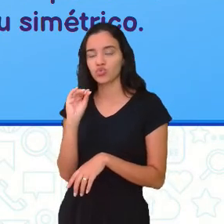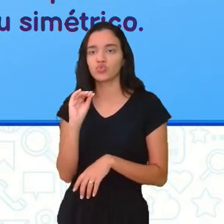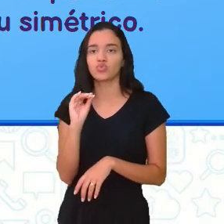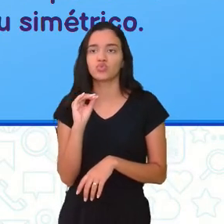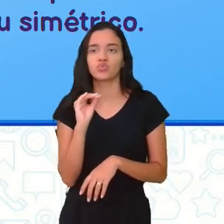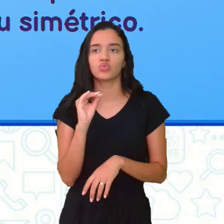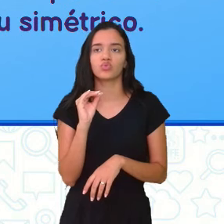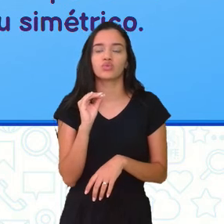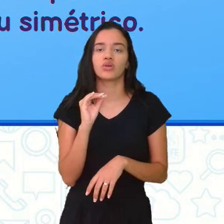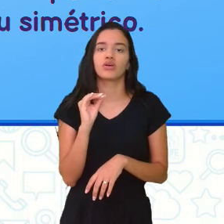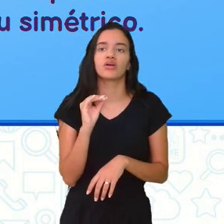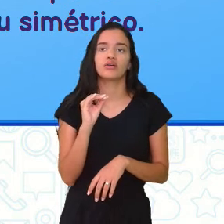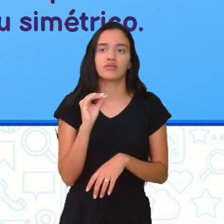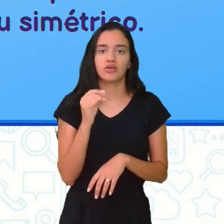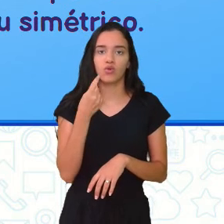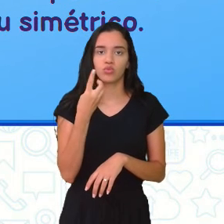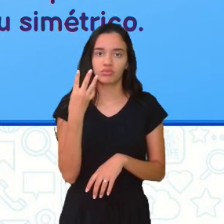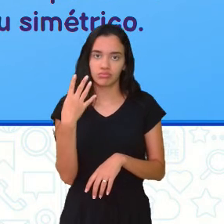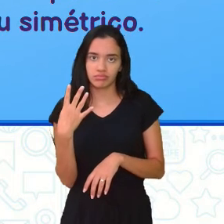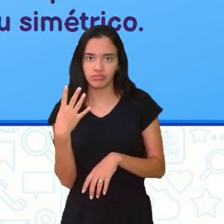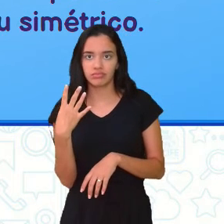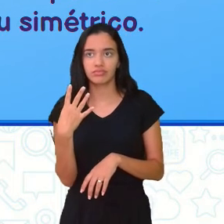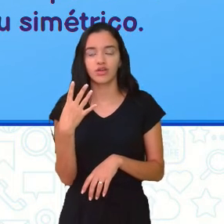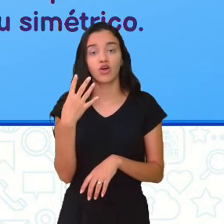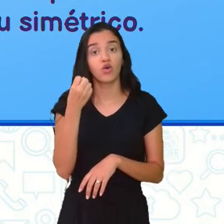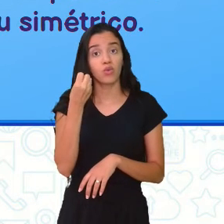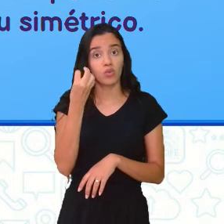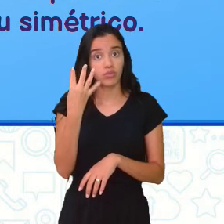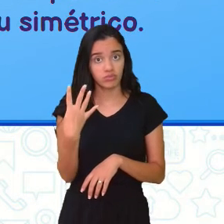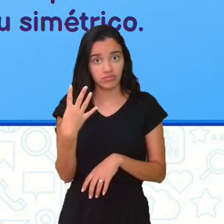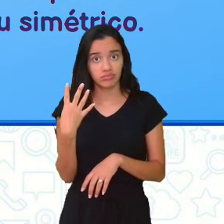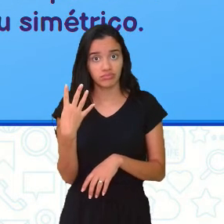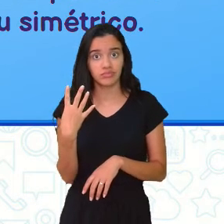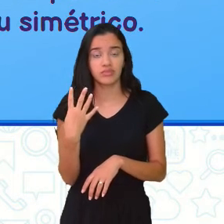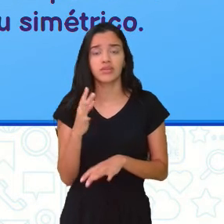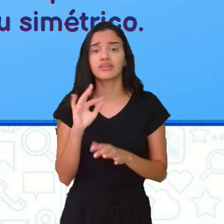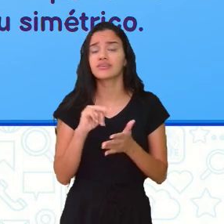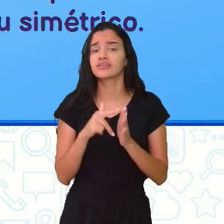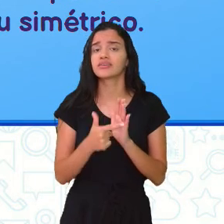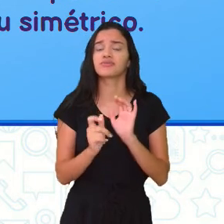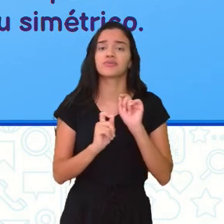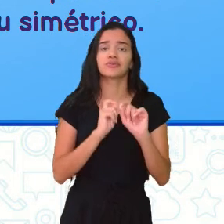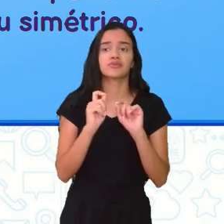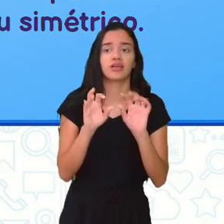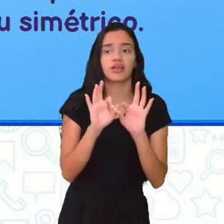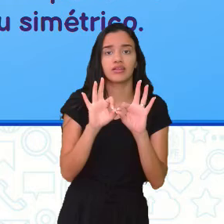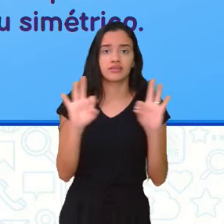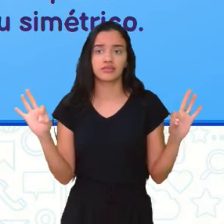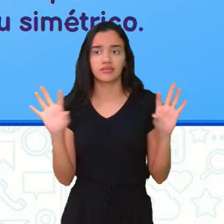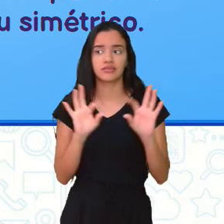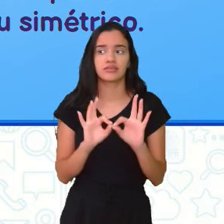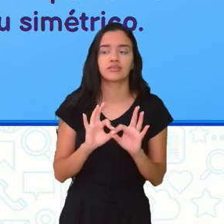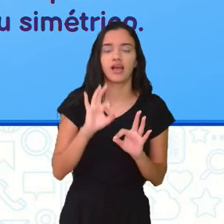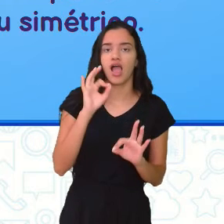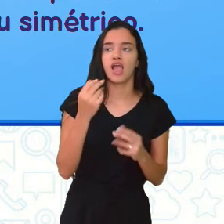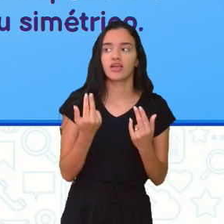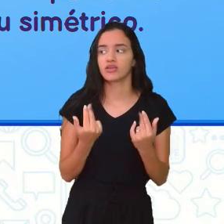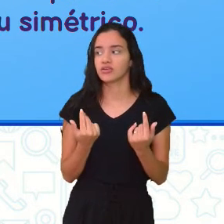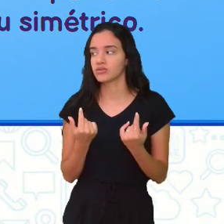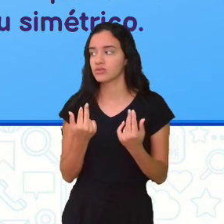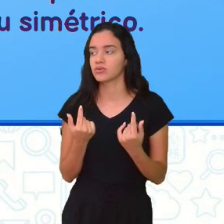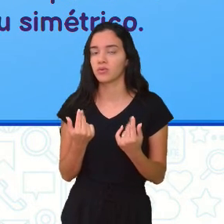paralelos, ó, um, dois, três, quatro, um, dois, três, quatro. Quer dizer que a distância desse para esse é a mesma,